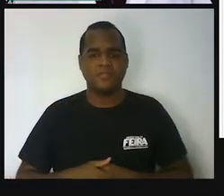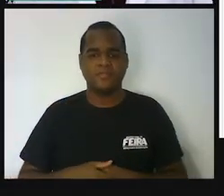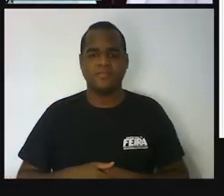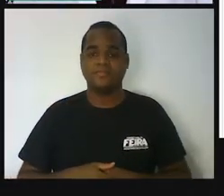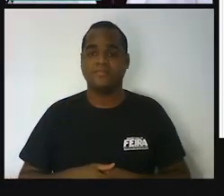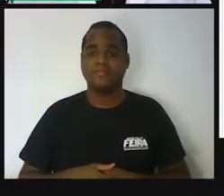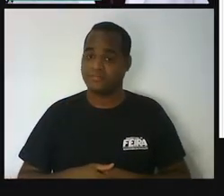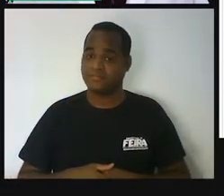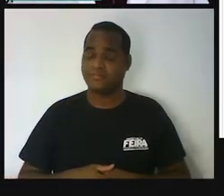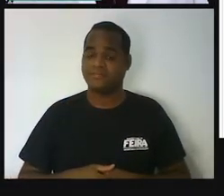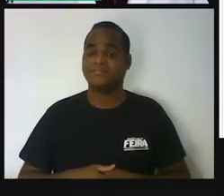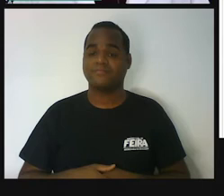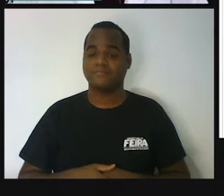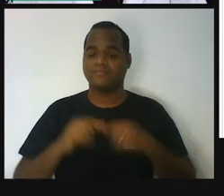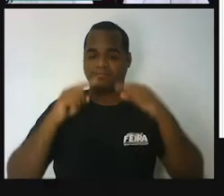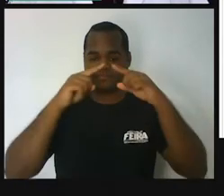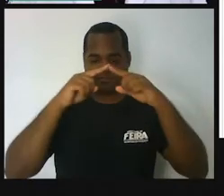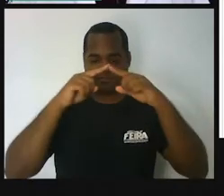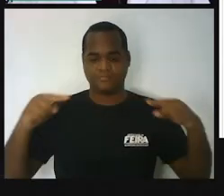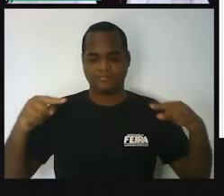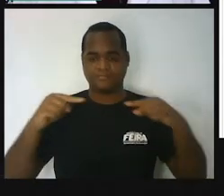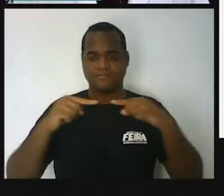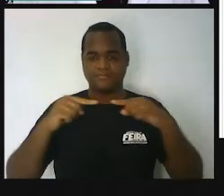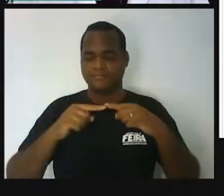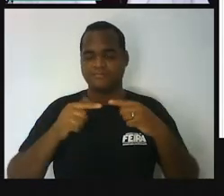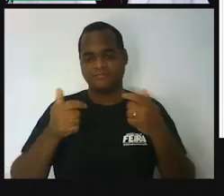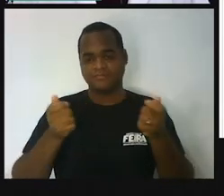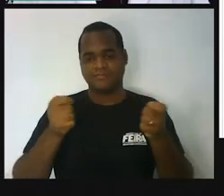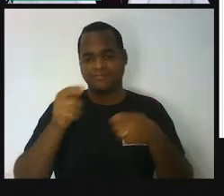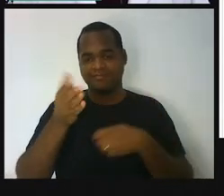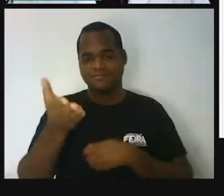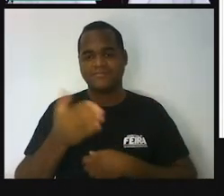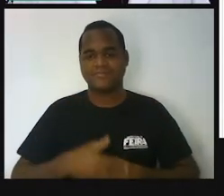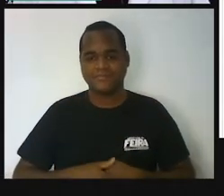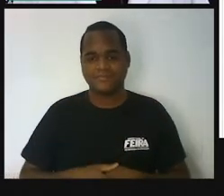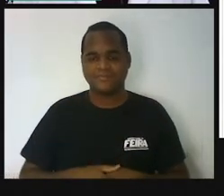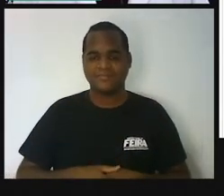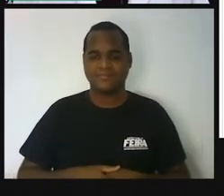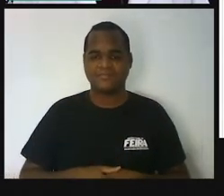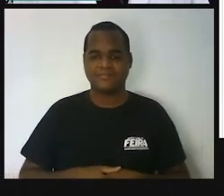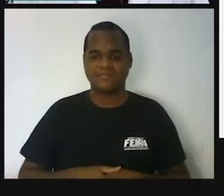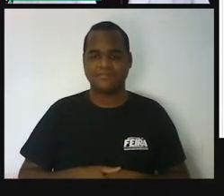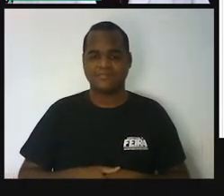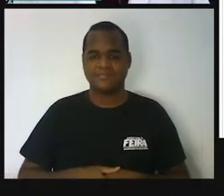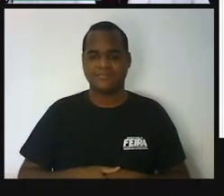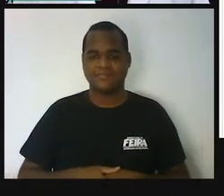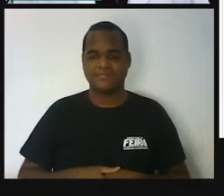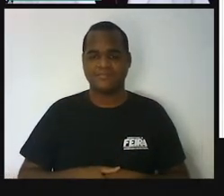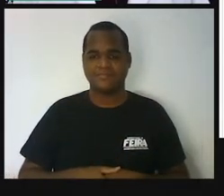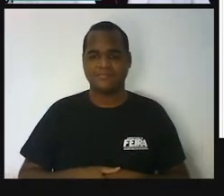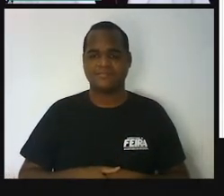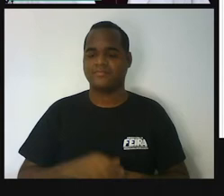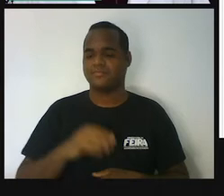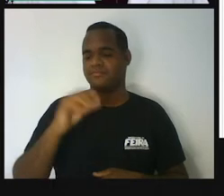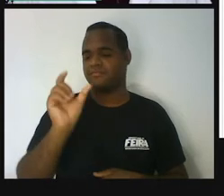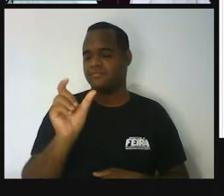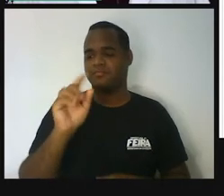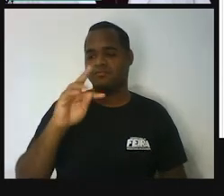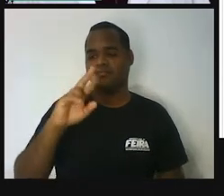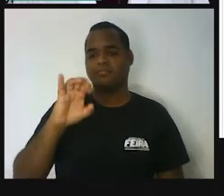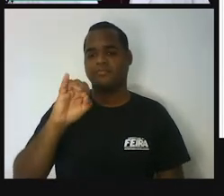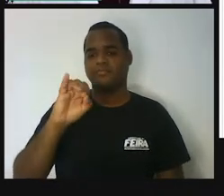famoso triângulo. Triângulo, né? Olha só. É o famoso triângulo.